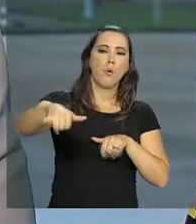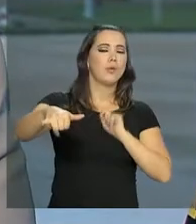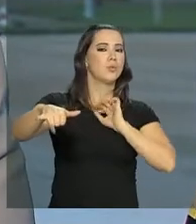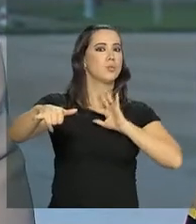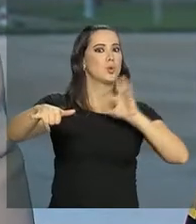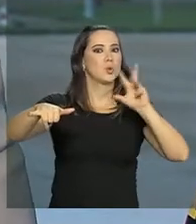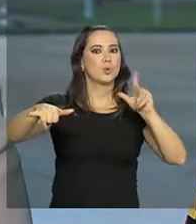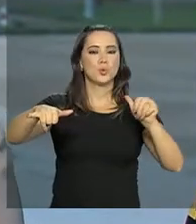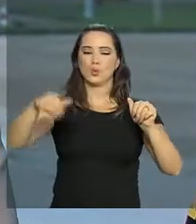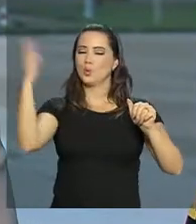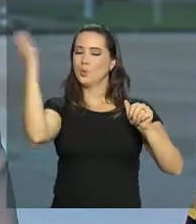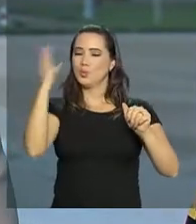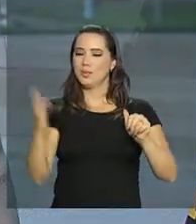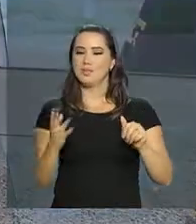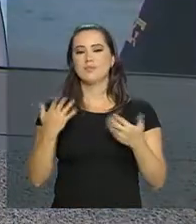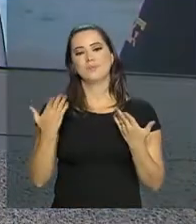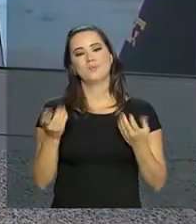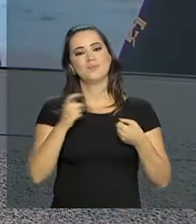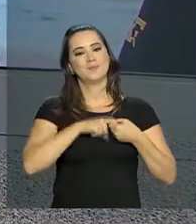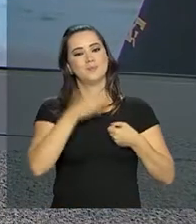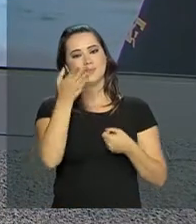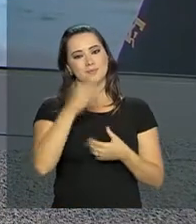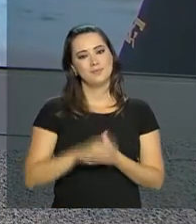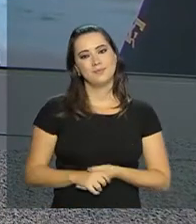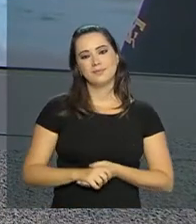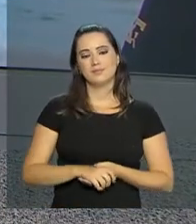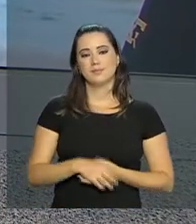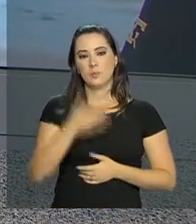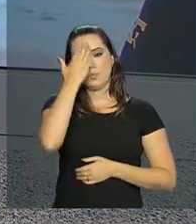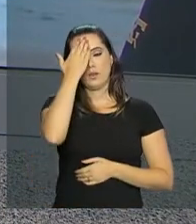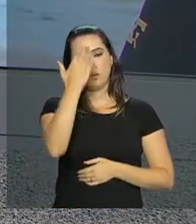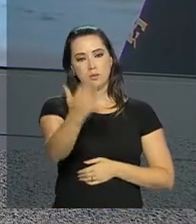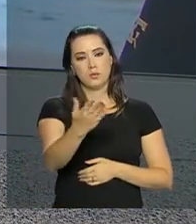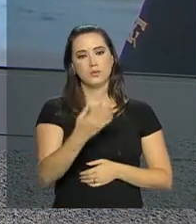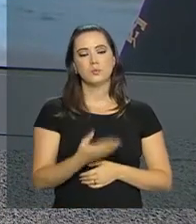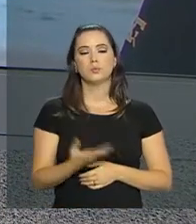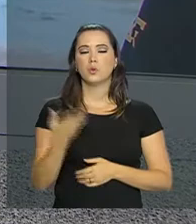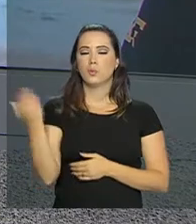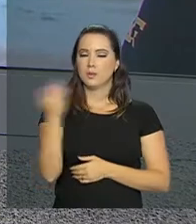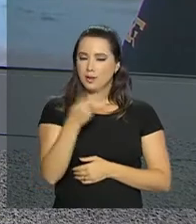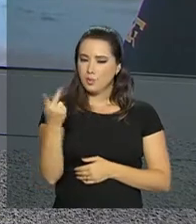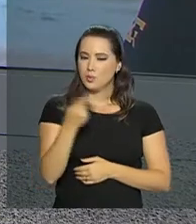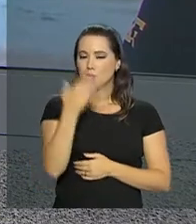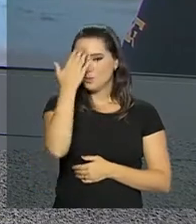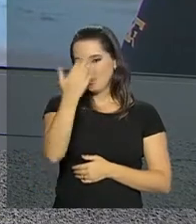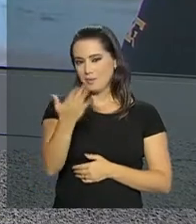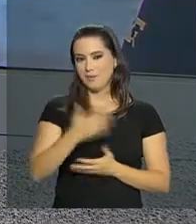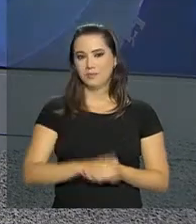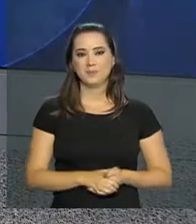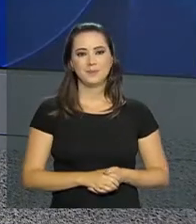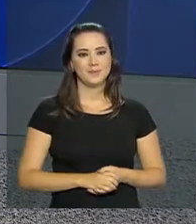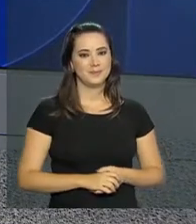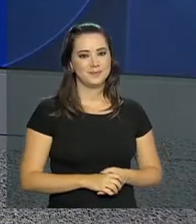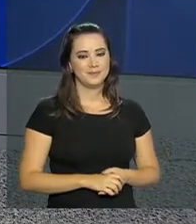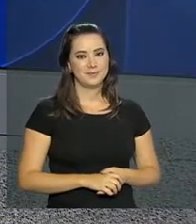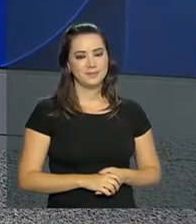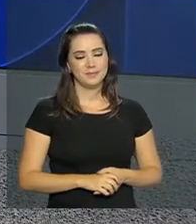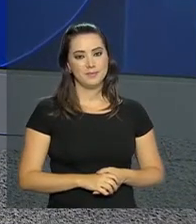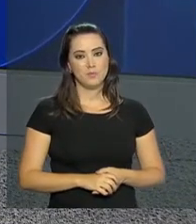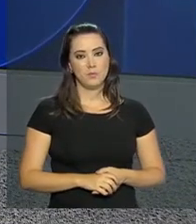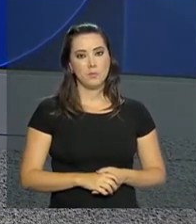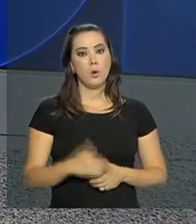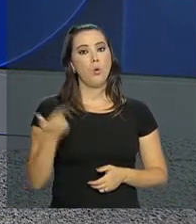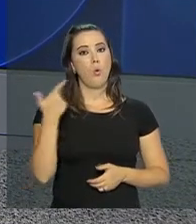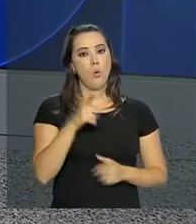todo o país. Volto com você no estúdio, Alessandra. Obrigada, Gabriela e Diego, pelas informações. E